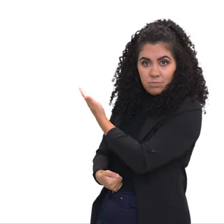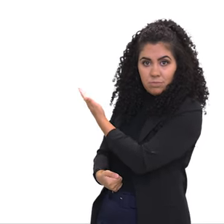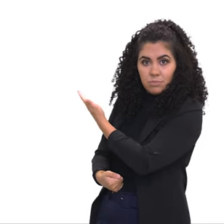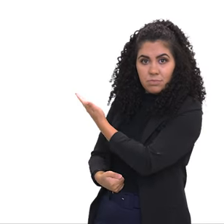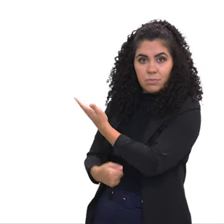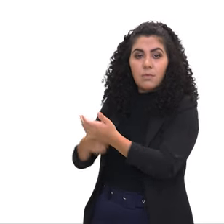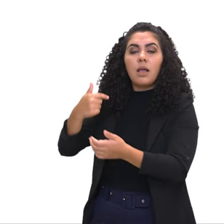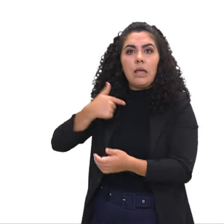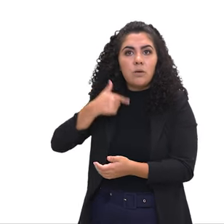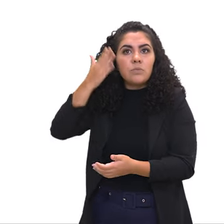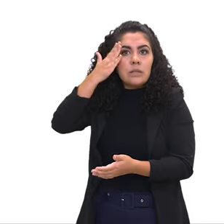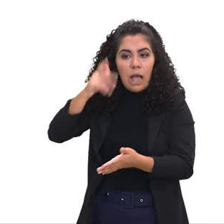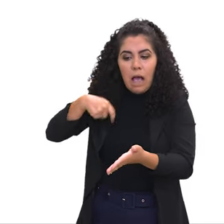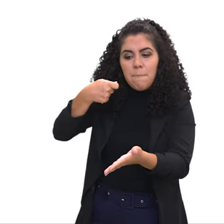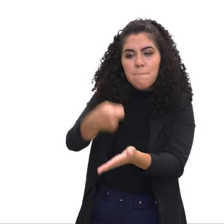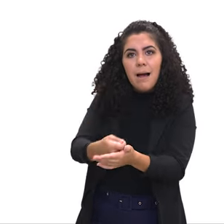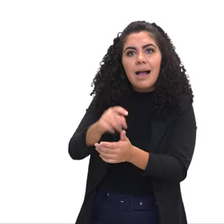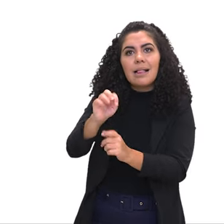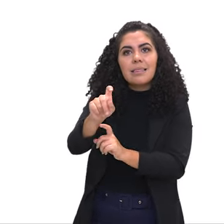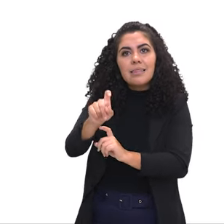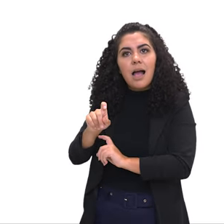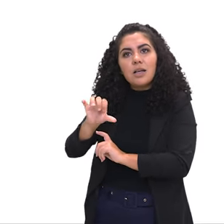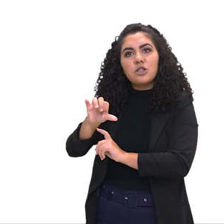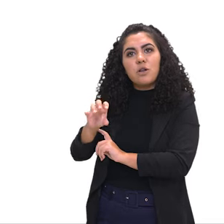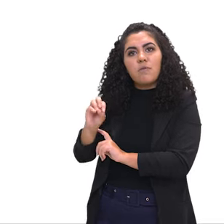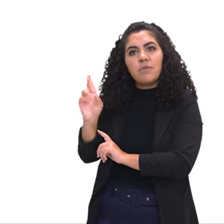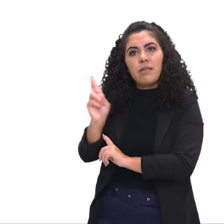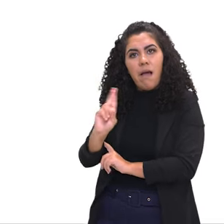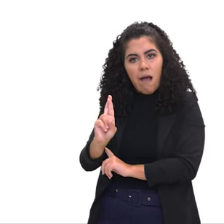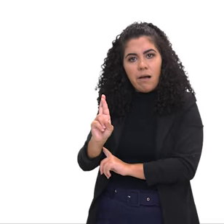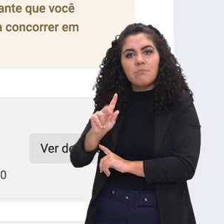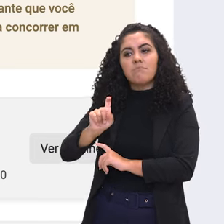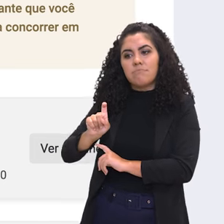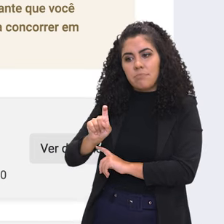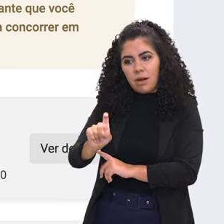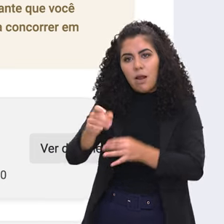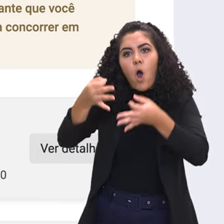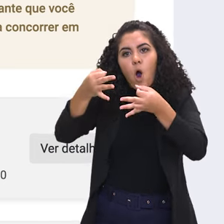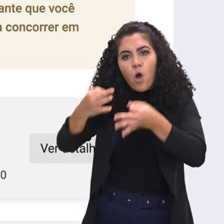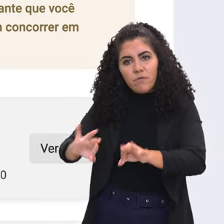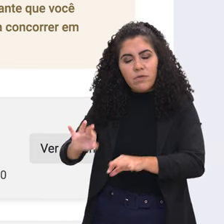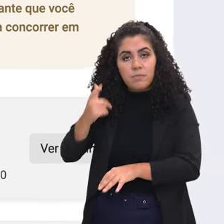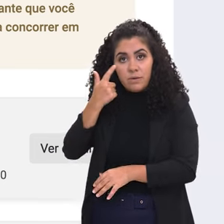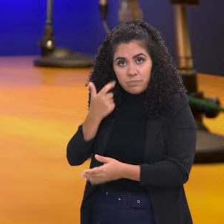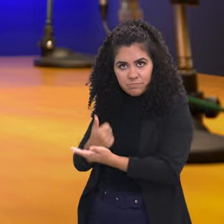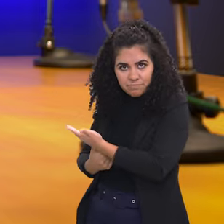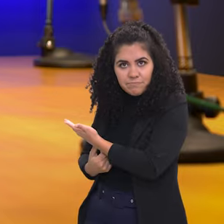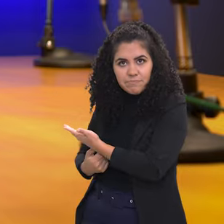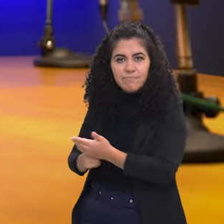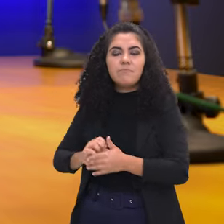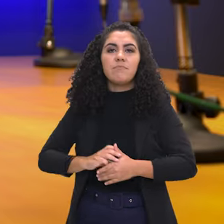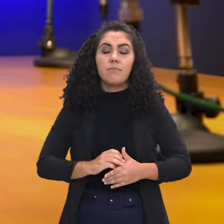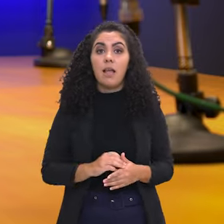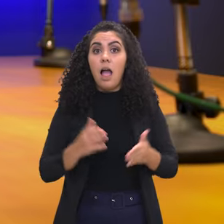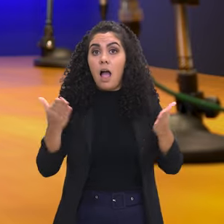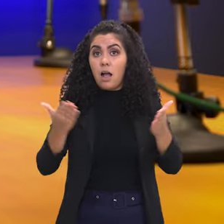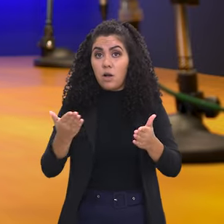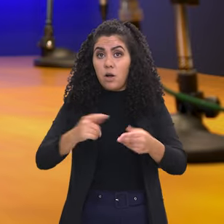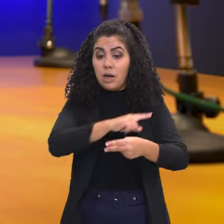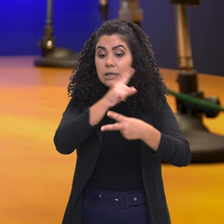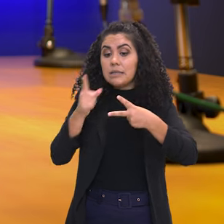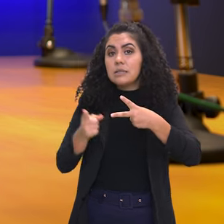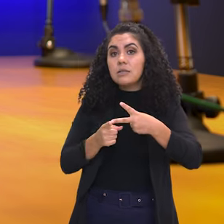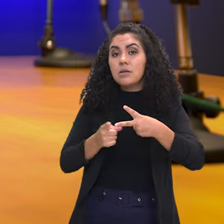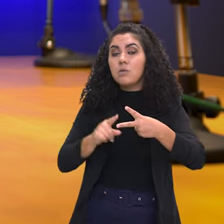ciente que a minha taxa de inscrição é essa mesmo. Então eu avanço aqui. Agora, a segunda